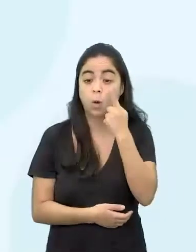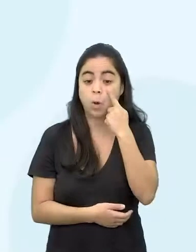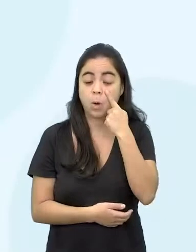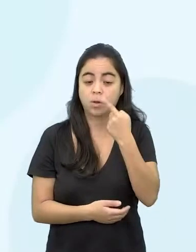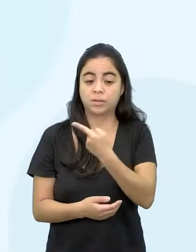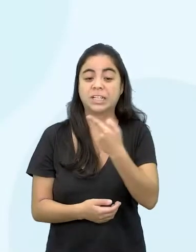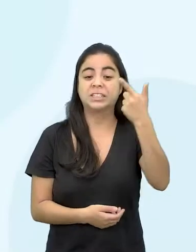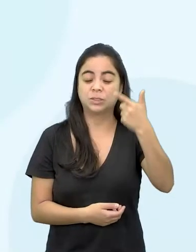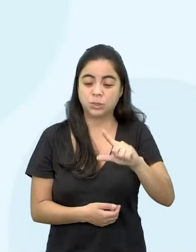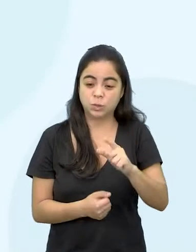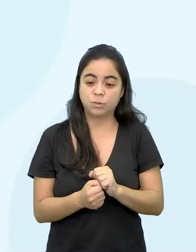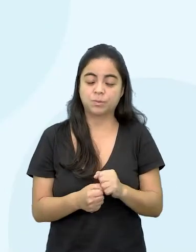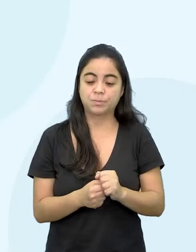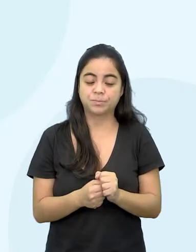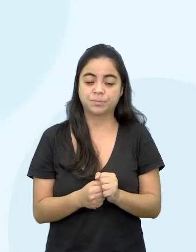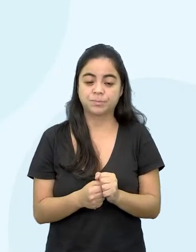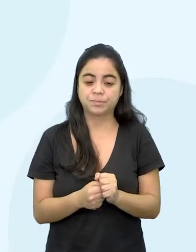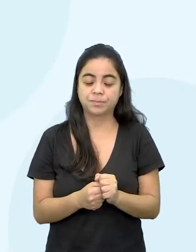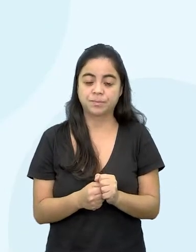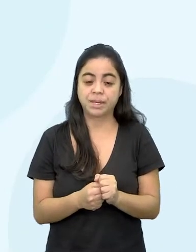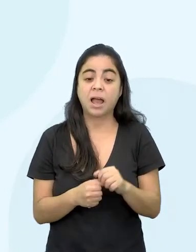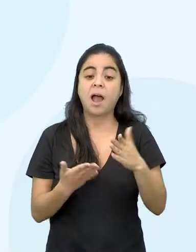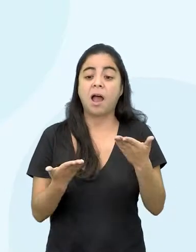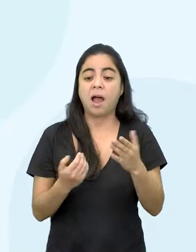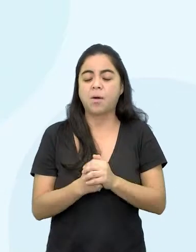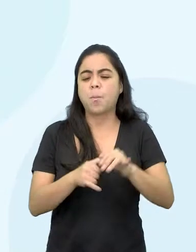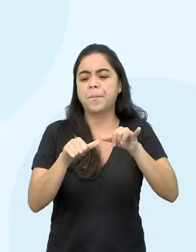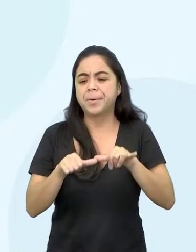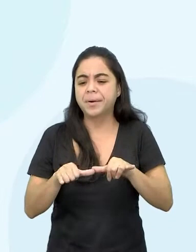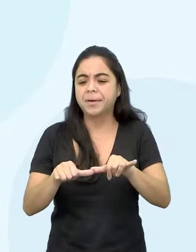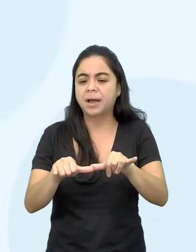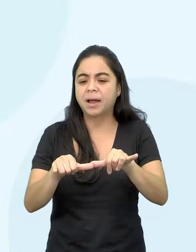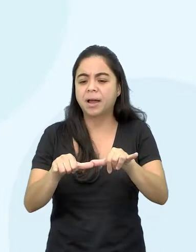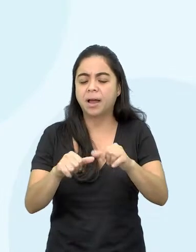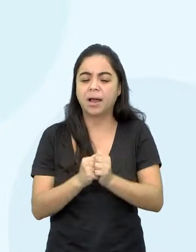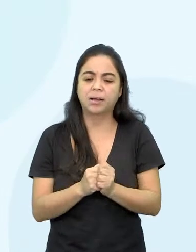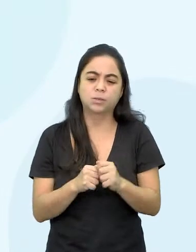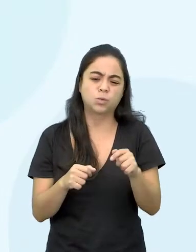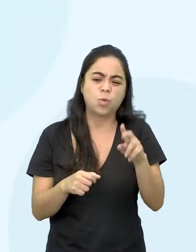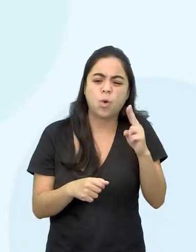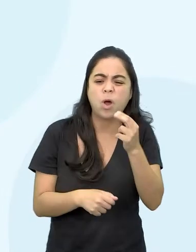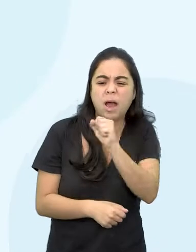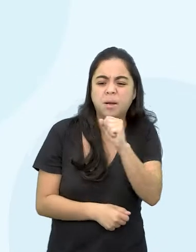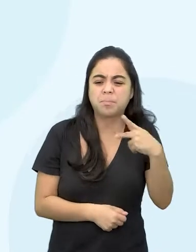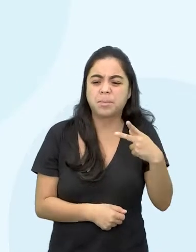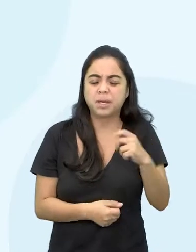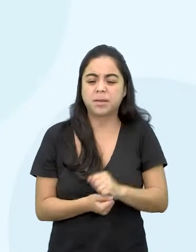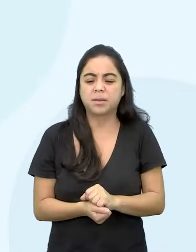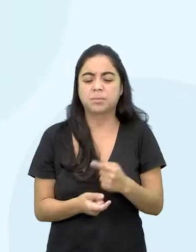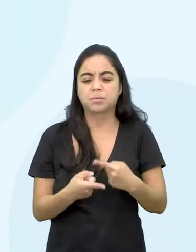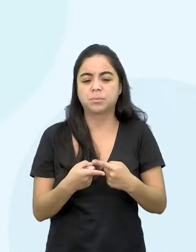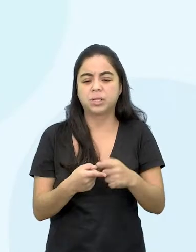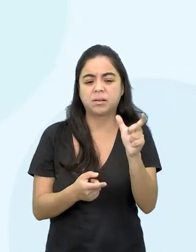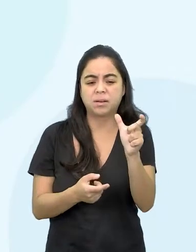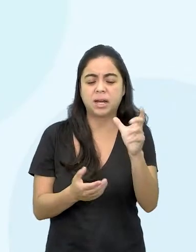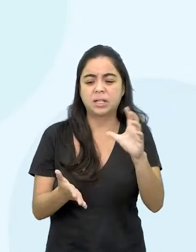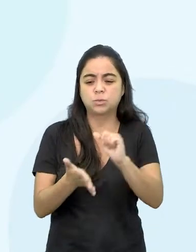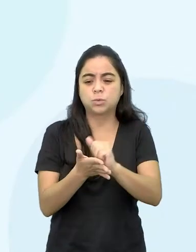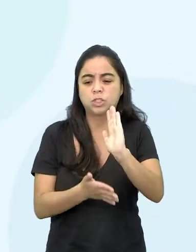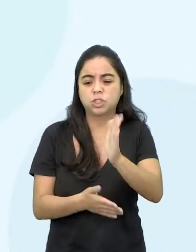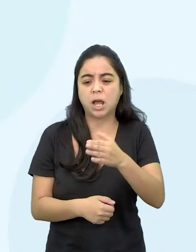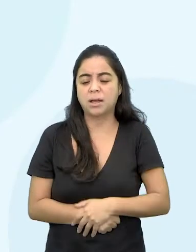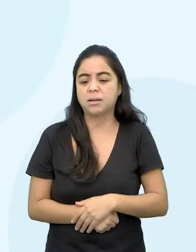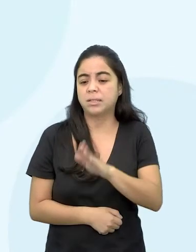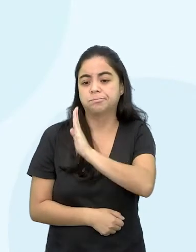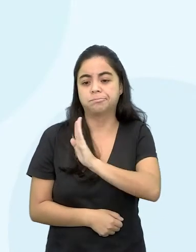nos gastos do período. Ah, eu passei lá no mercado, no carro de aplicativo, já estava cadastrado meu cartão de crédito e ele